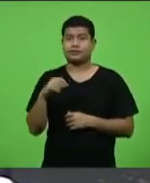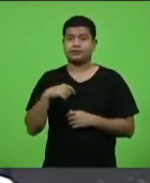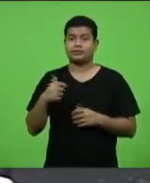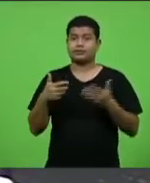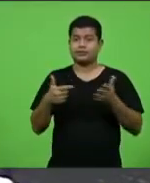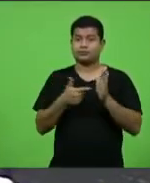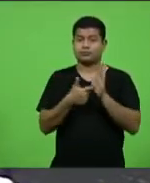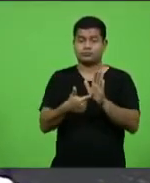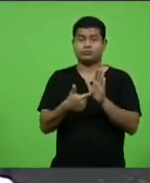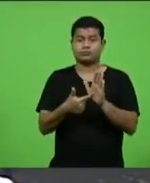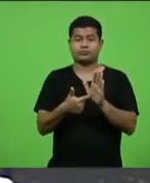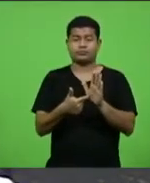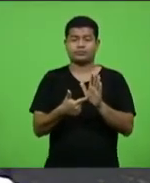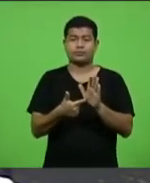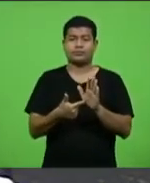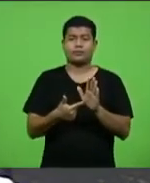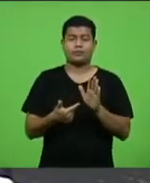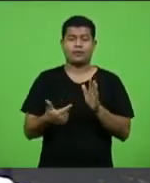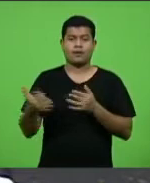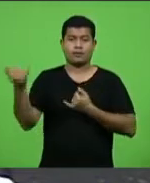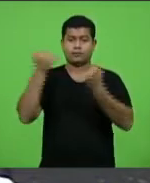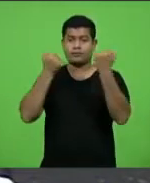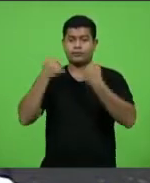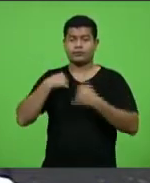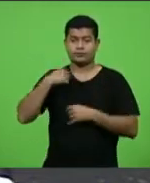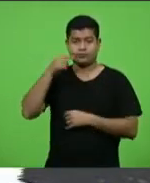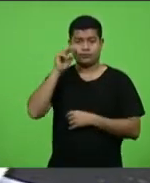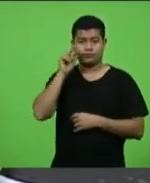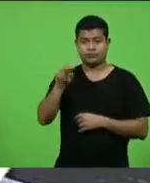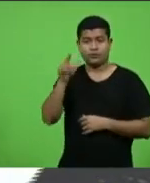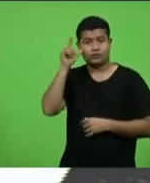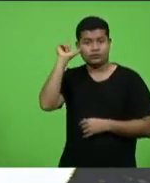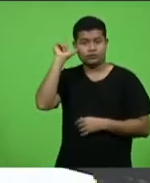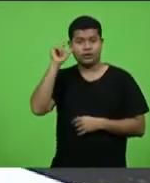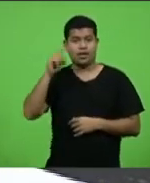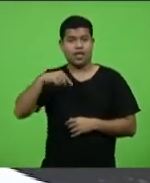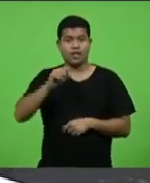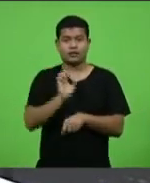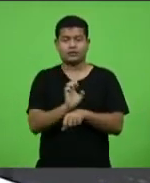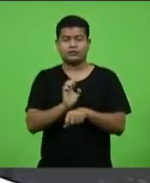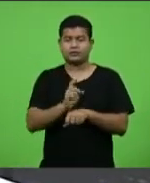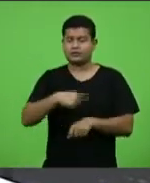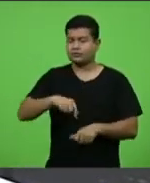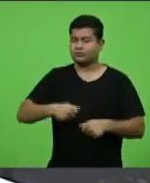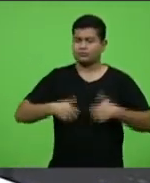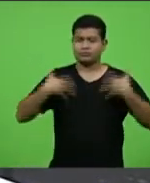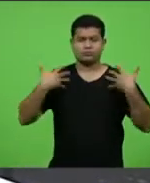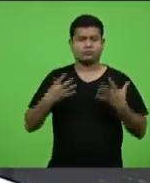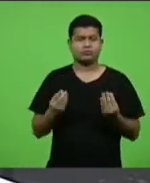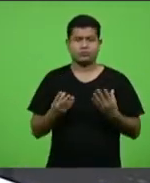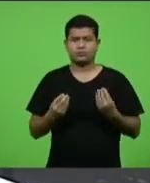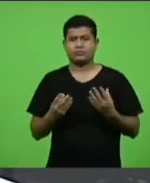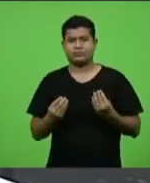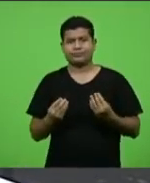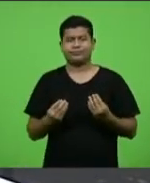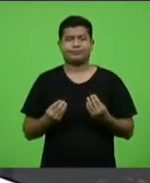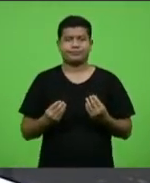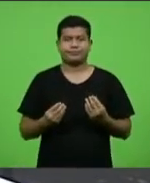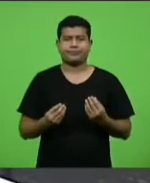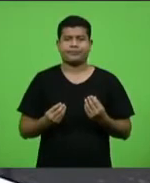repercutir uma informação que eu vi ontem, um estado realmente que nos orgulha muito,